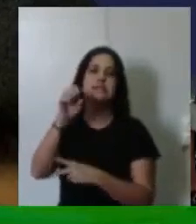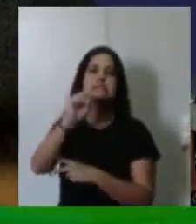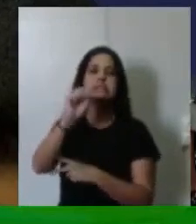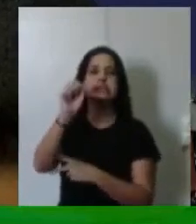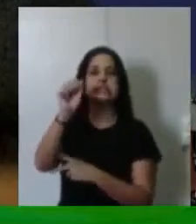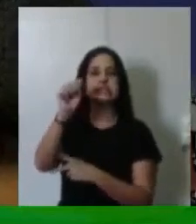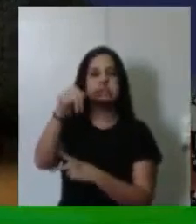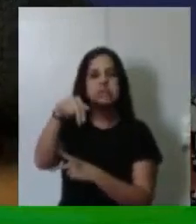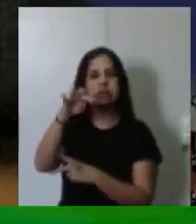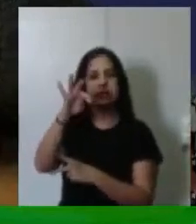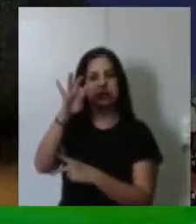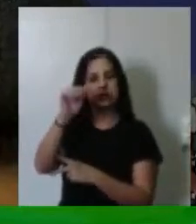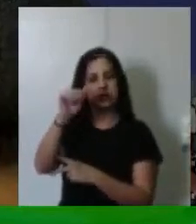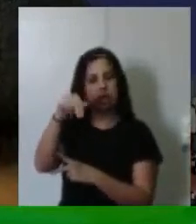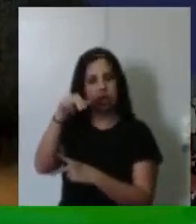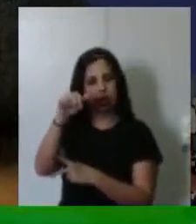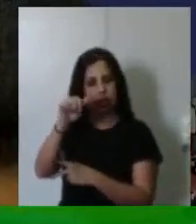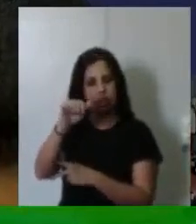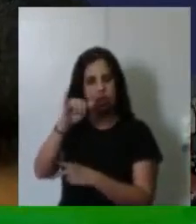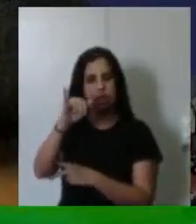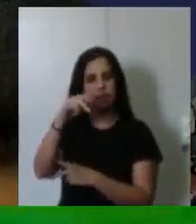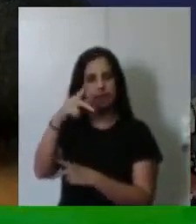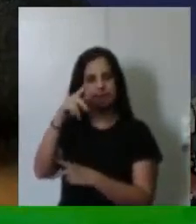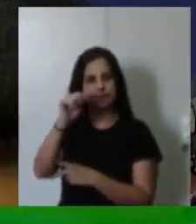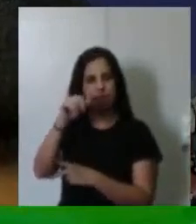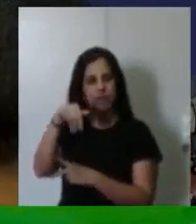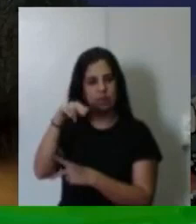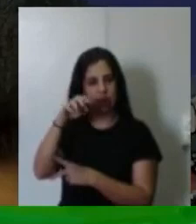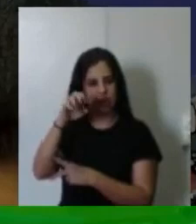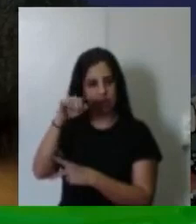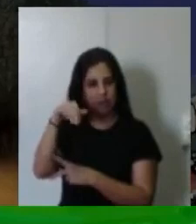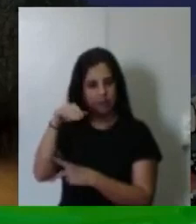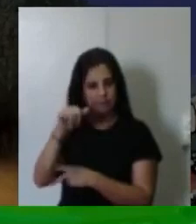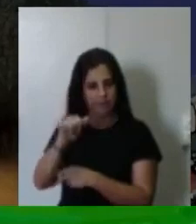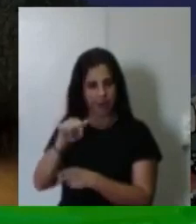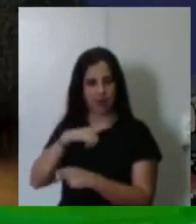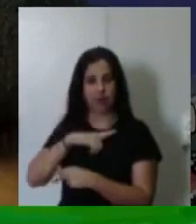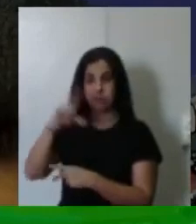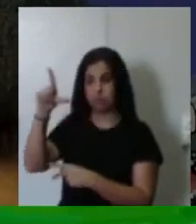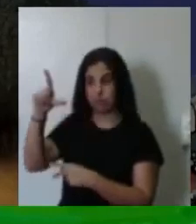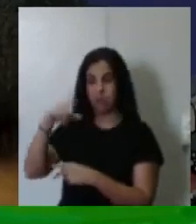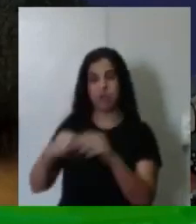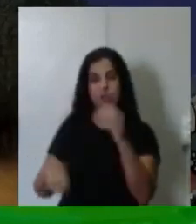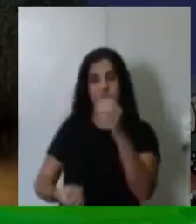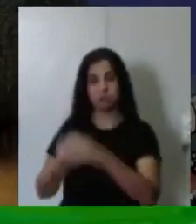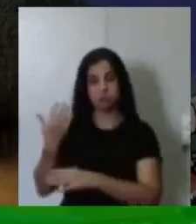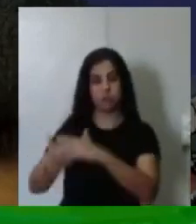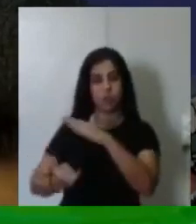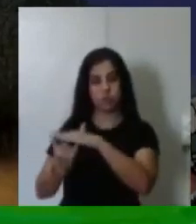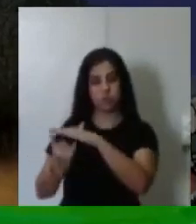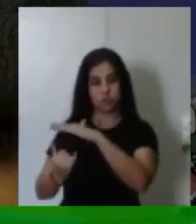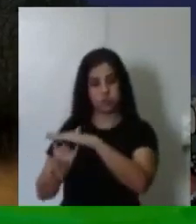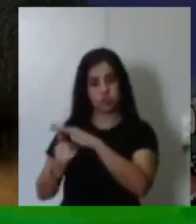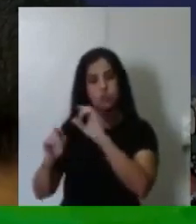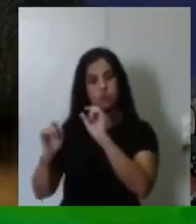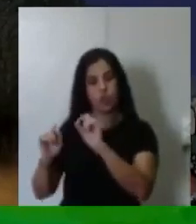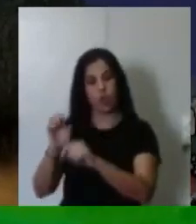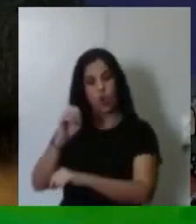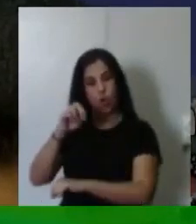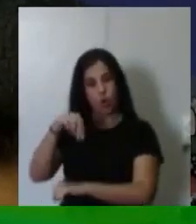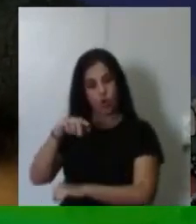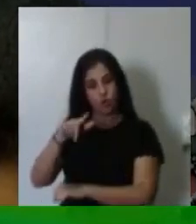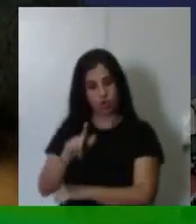montei uma ONG que está até hoje 23 anos, esta ONG, que vem formando jovens na